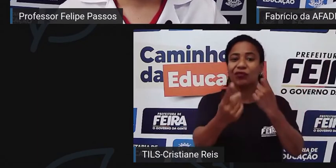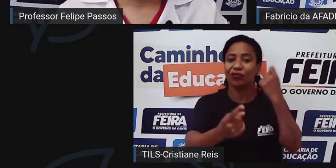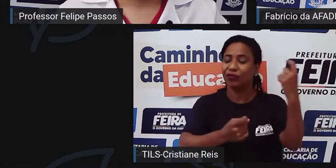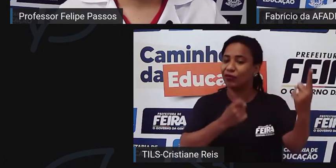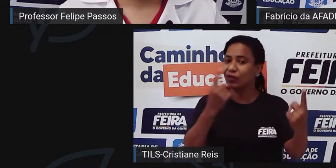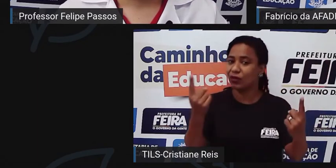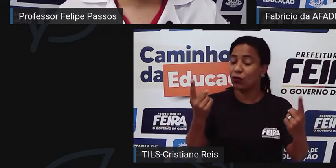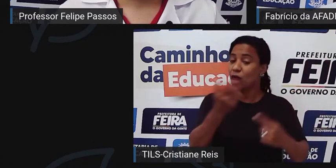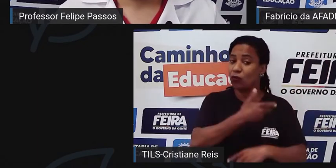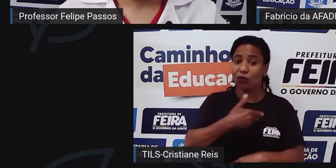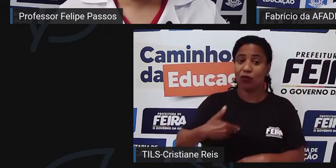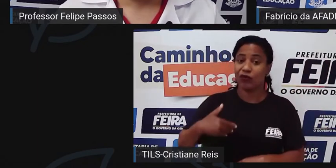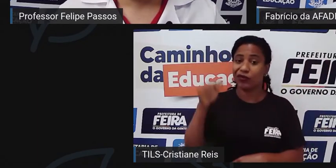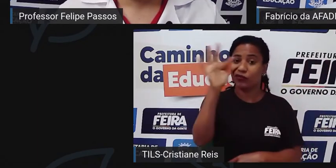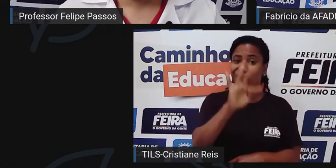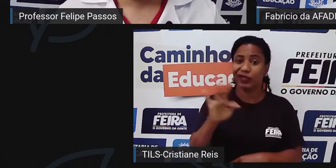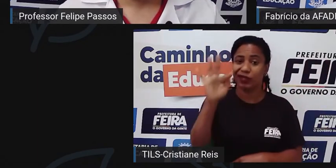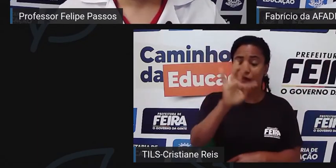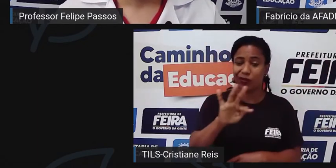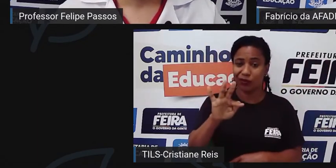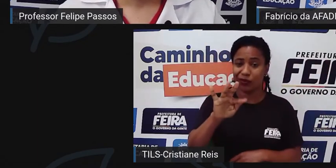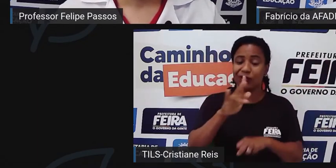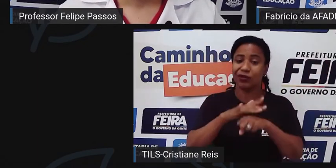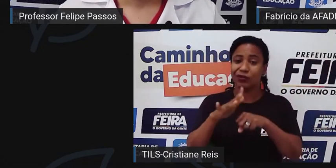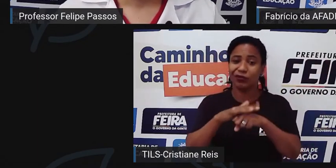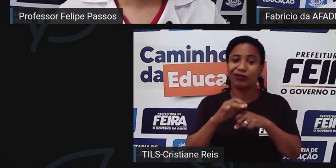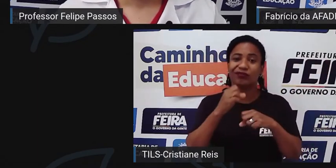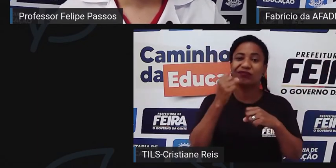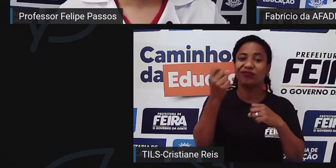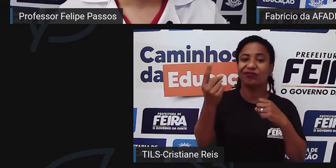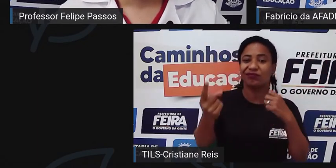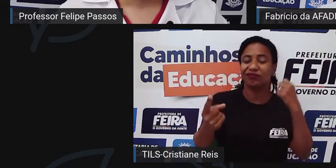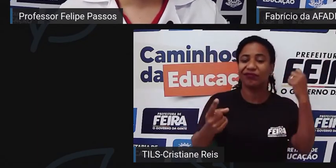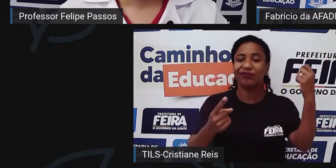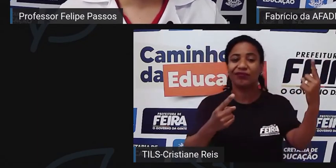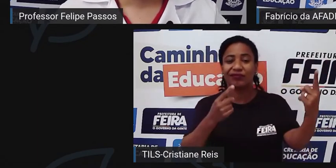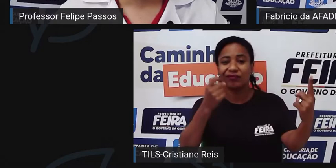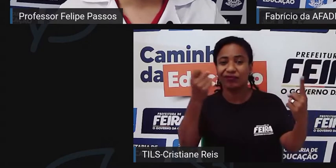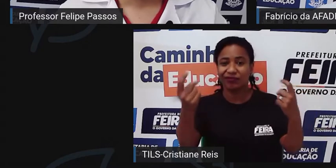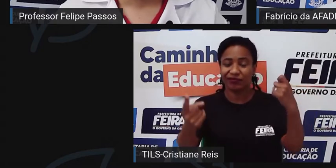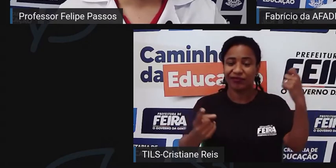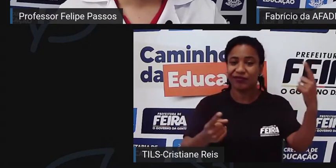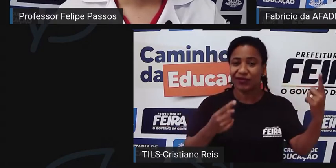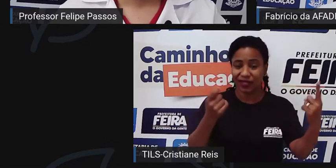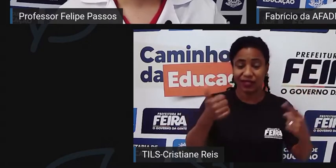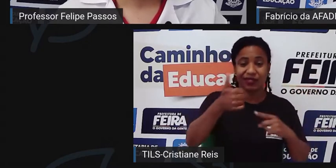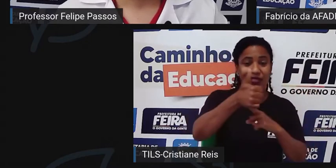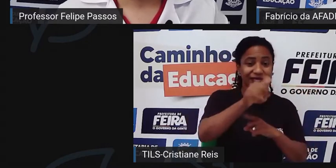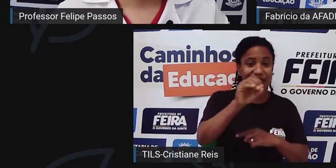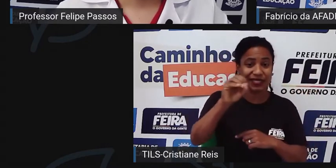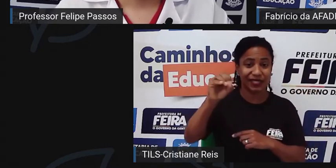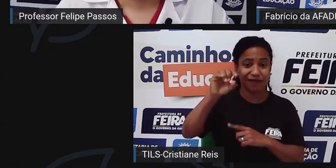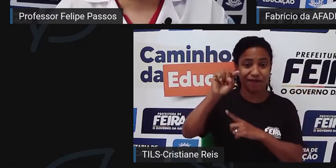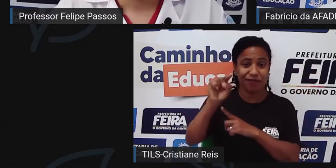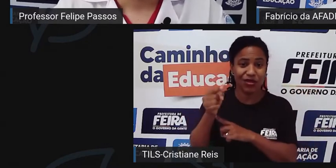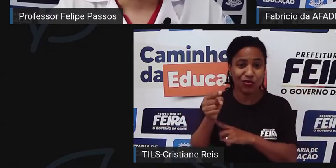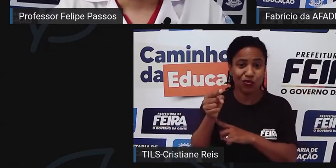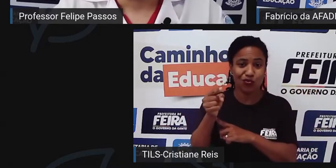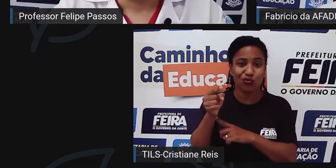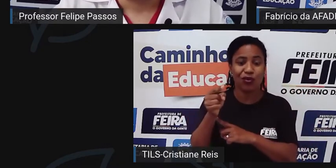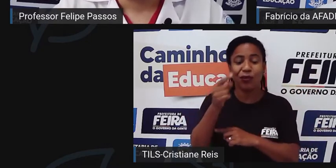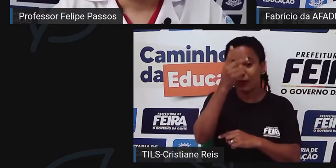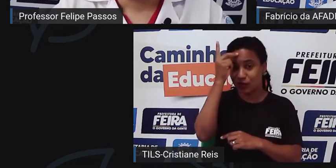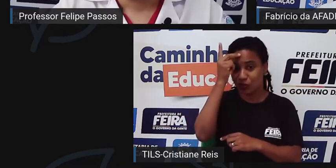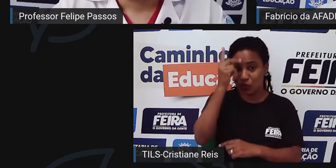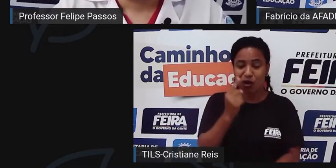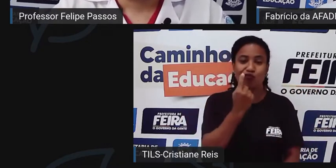não sabe, doença rara, para cada 100 mil habitantes, uma pessoa tem a doença, tem uma tem a